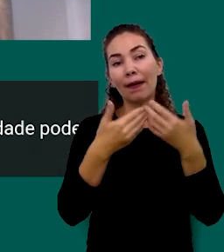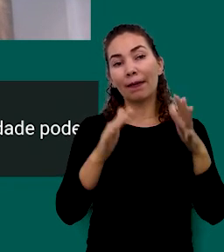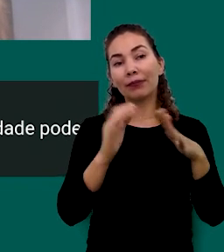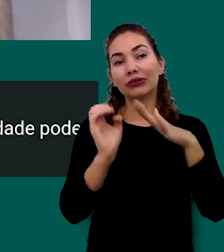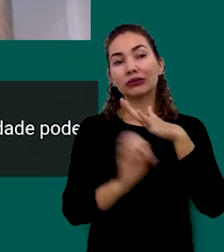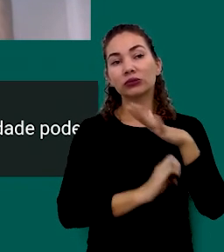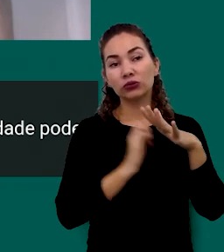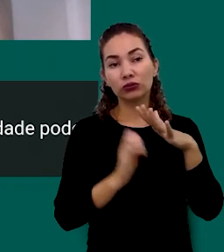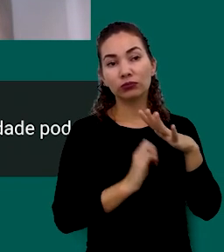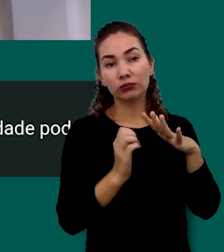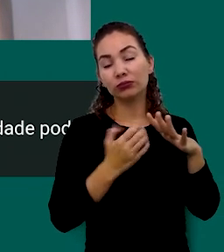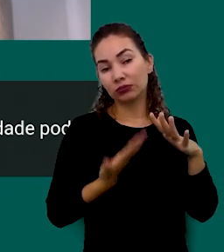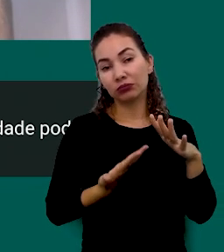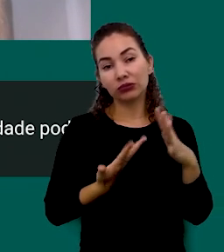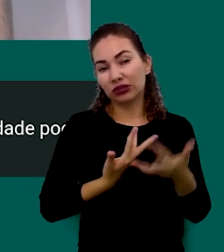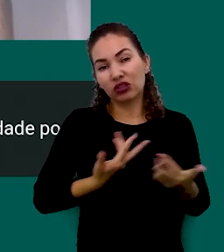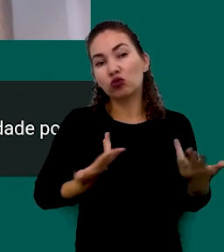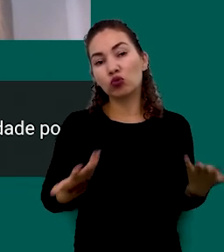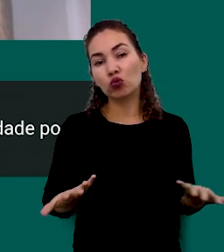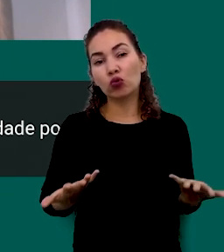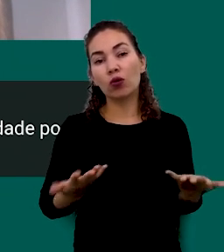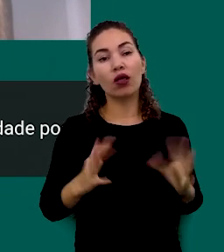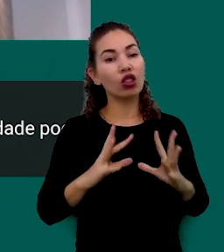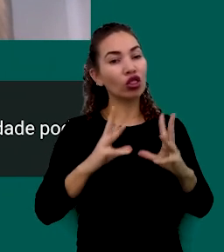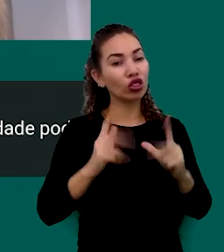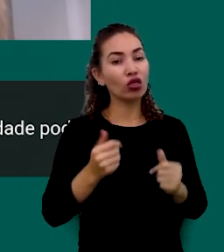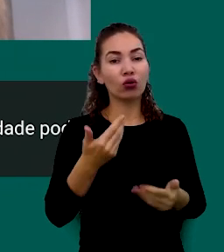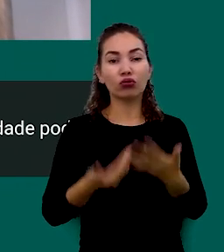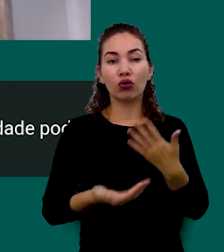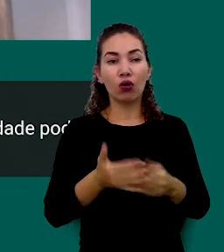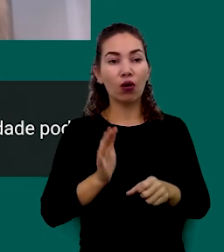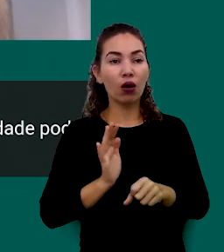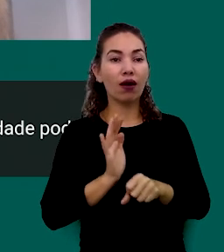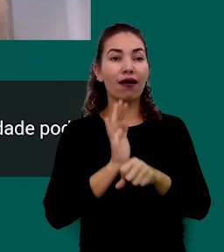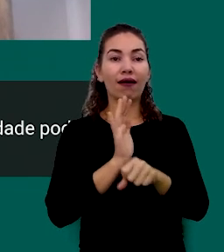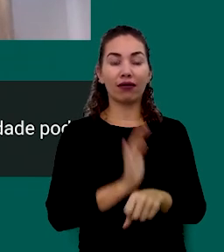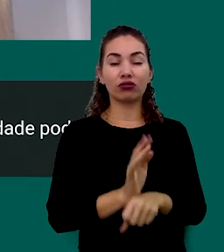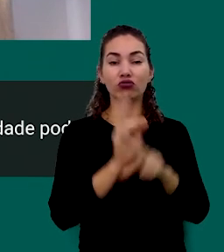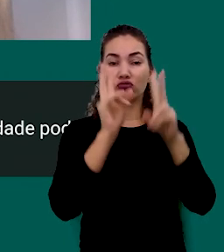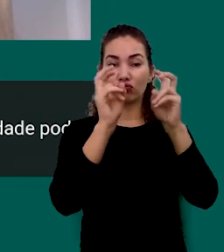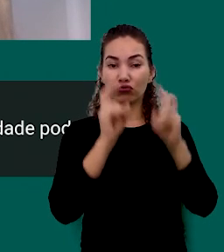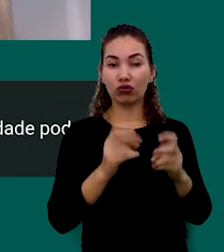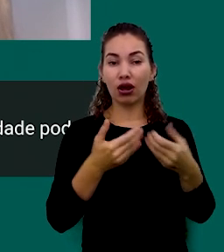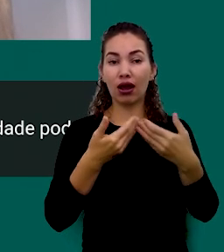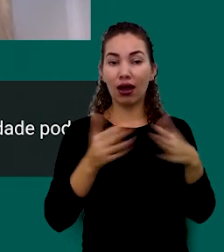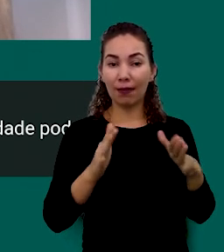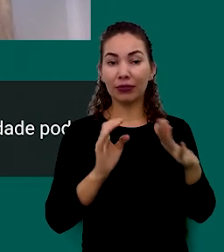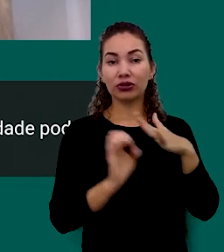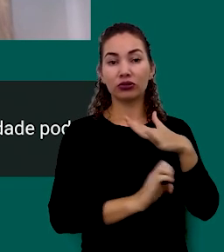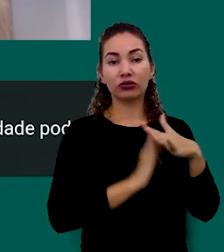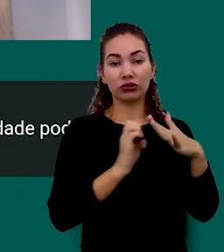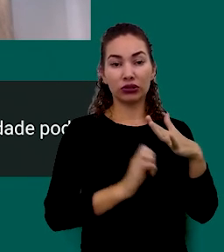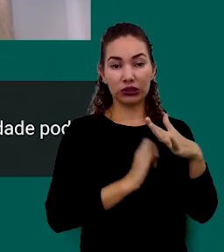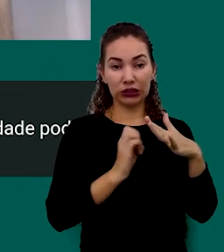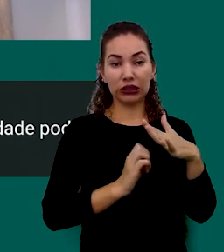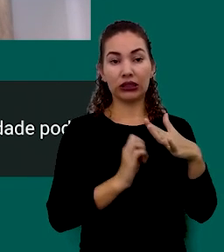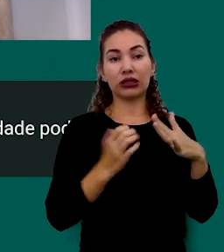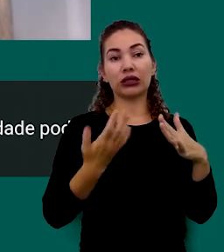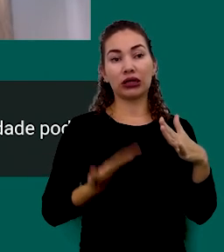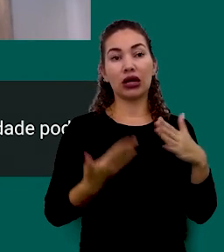De Uma Empresa Enfim É Todo e Qualquer Auxílio No Quesito De Abertura De Empresa